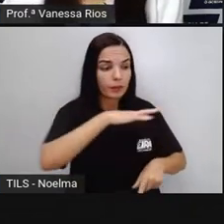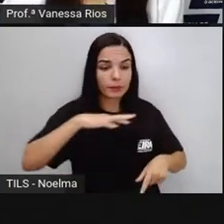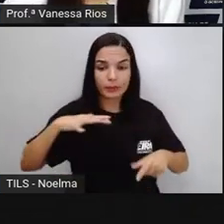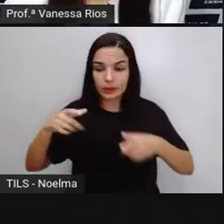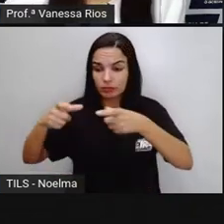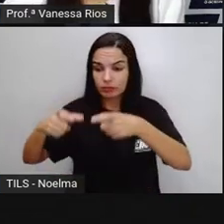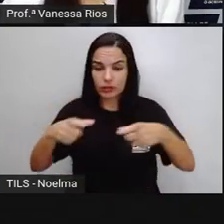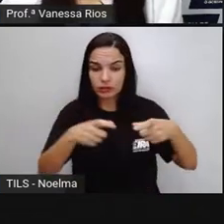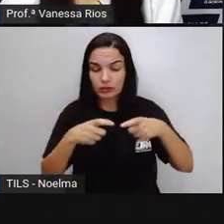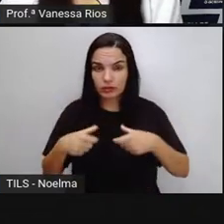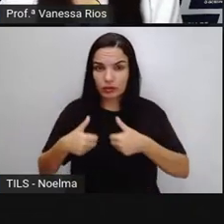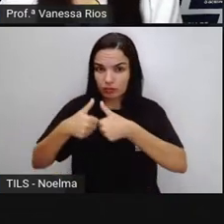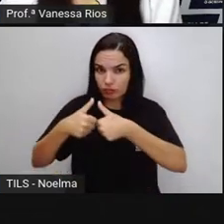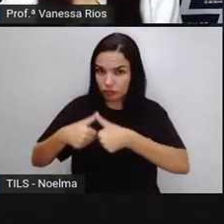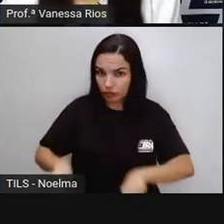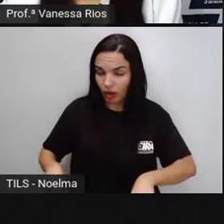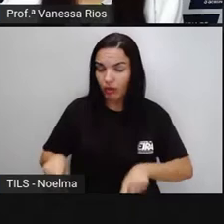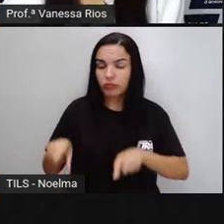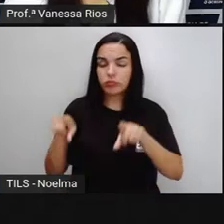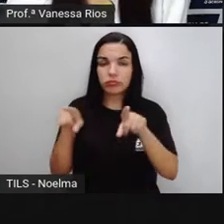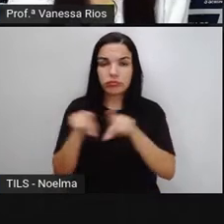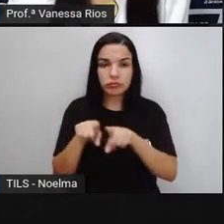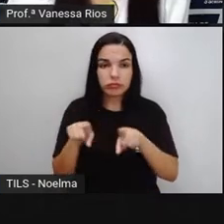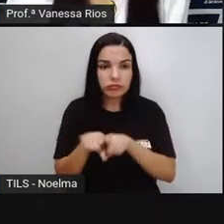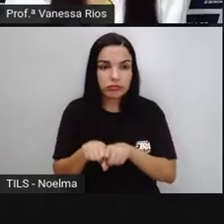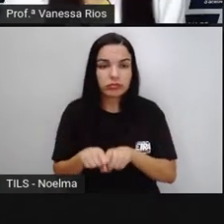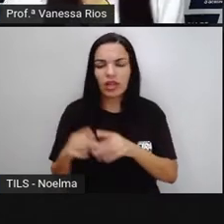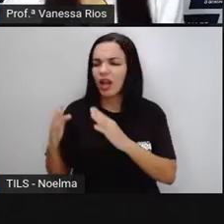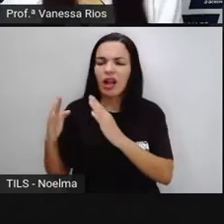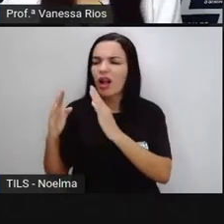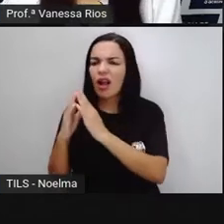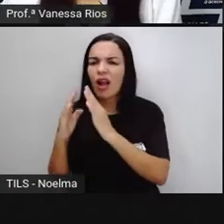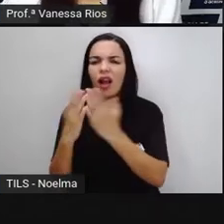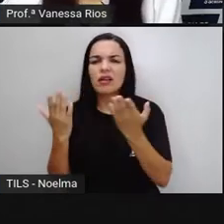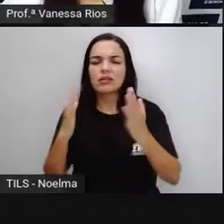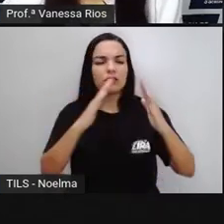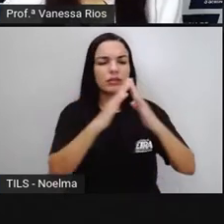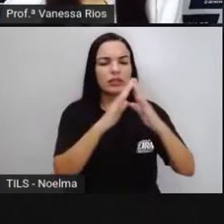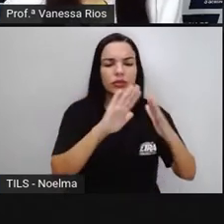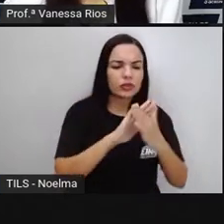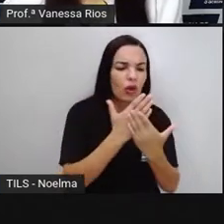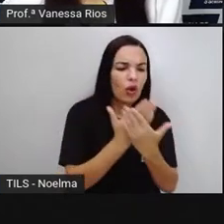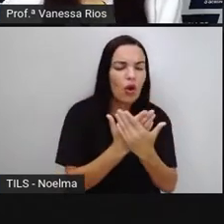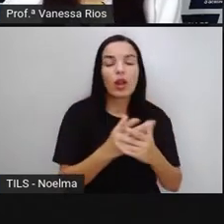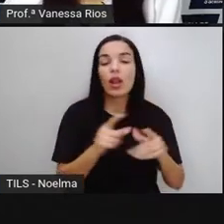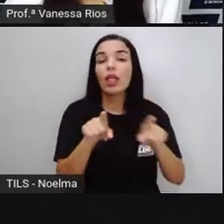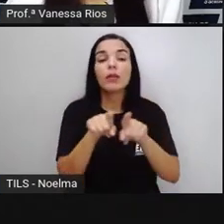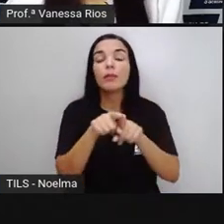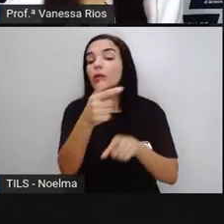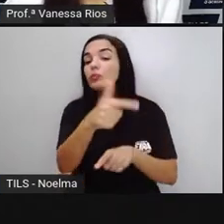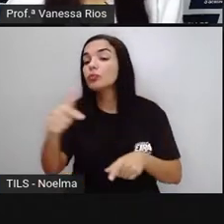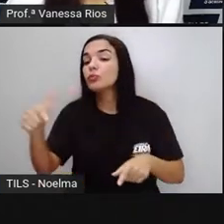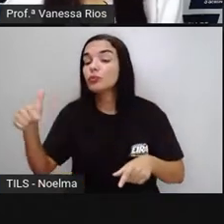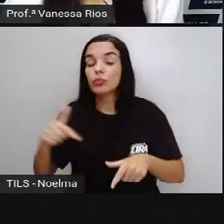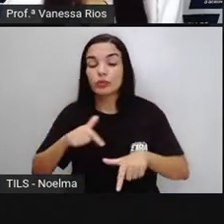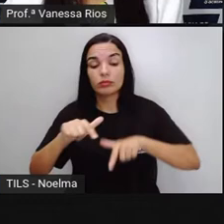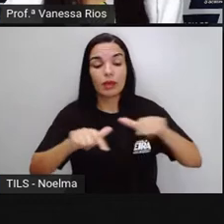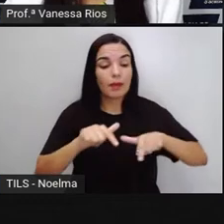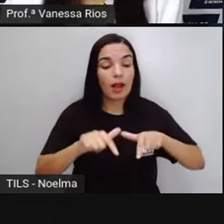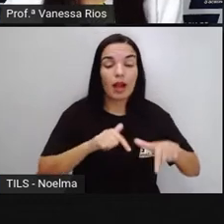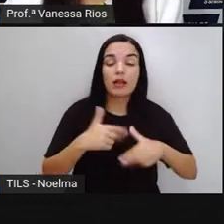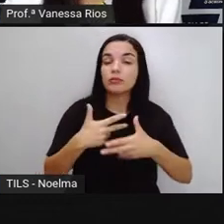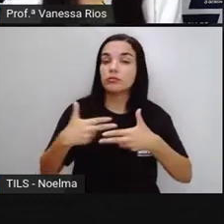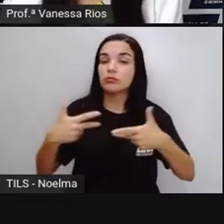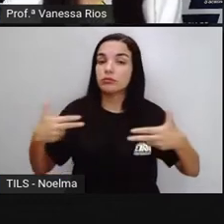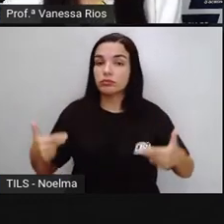está, em que a gente participa, na nossa casa, na escola e nos demais locais que nós frequentamos